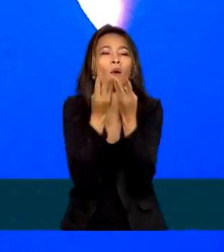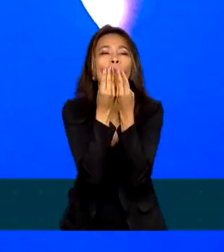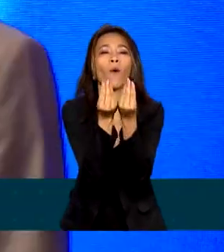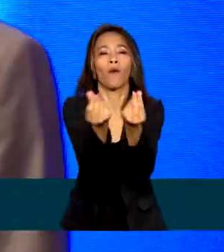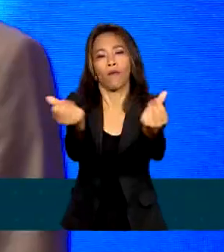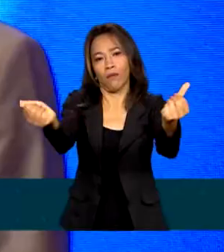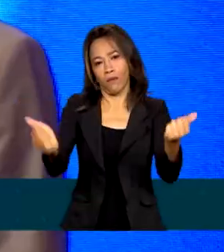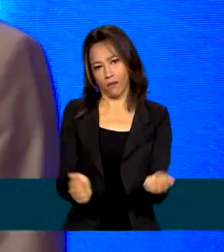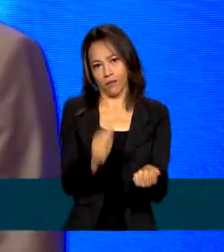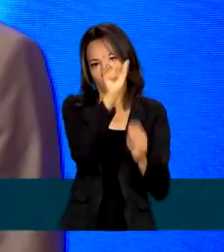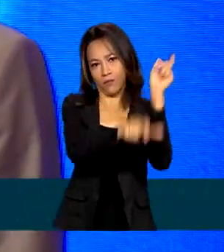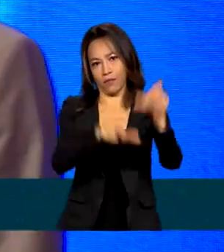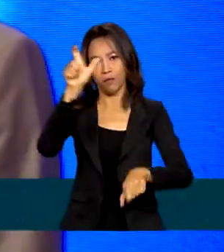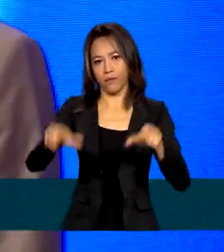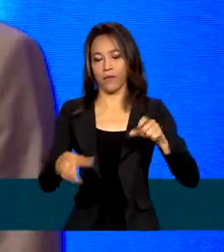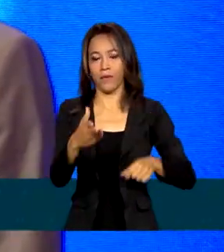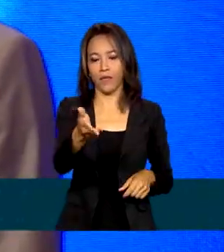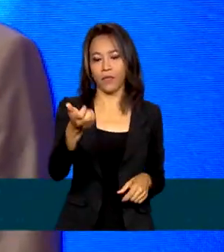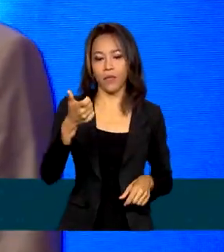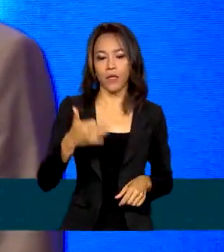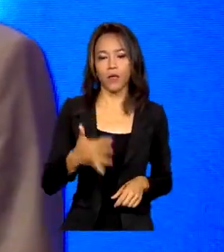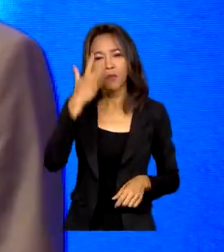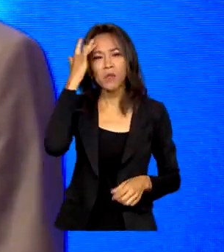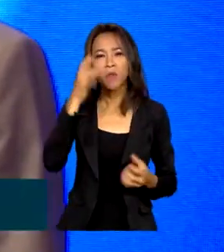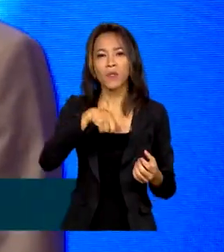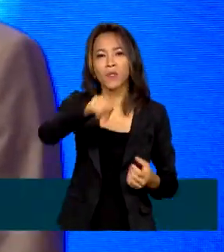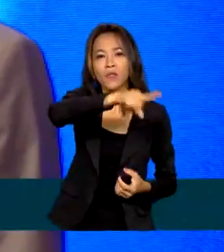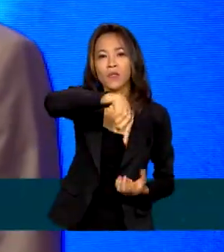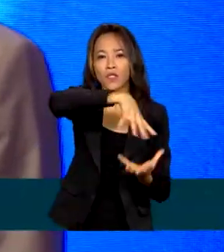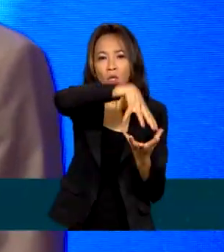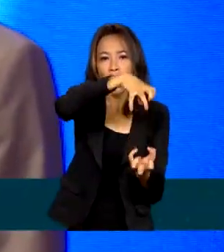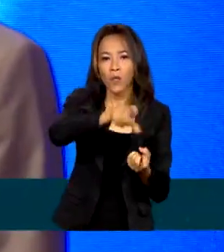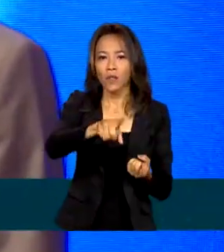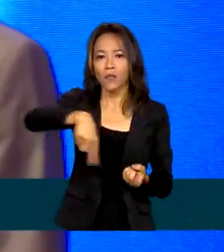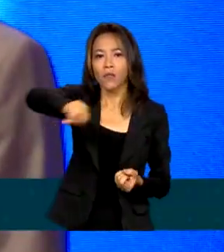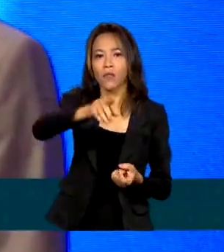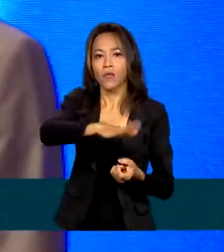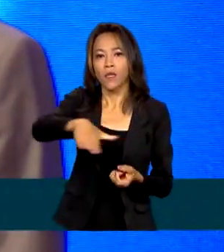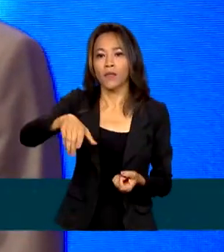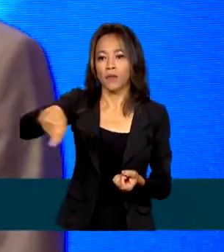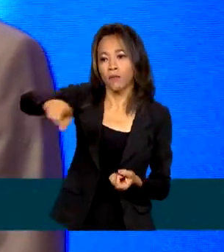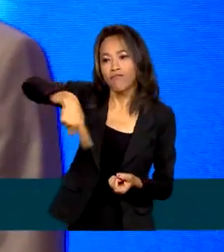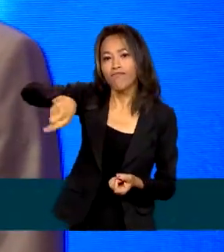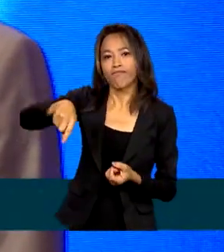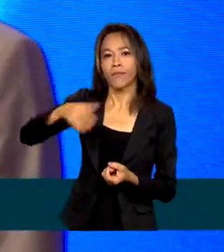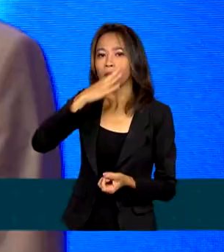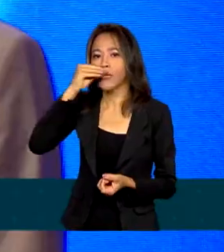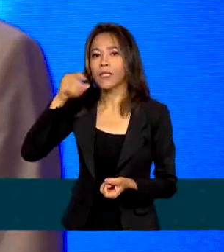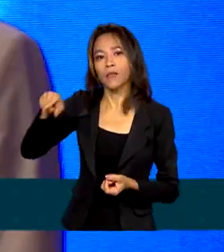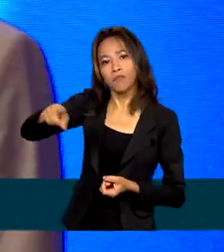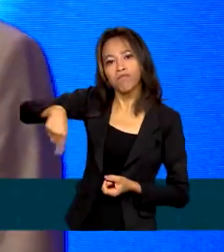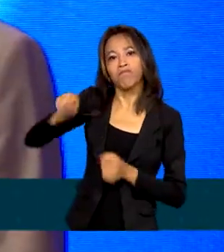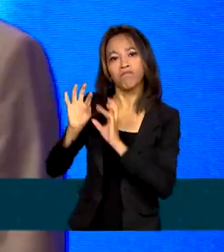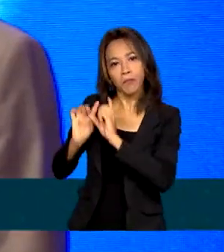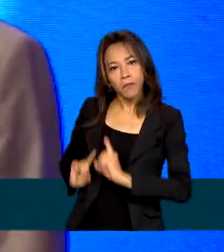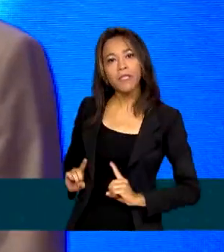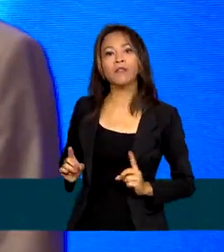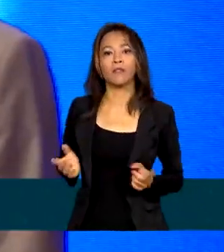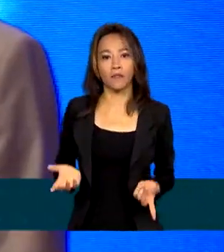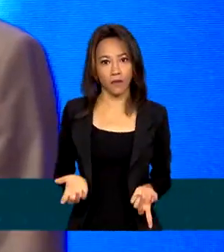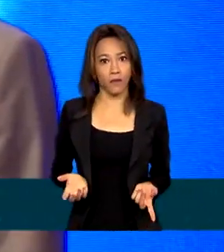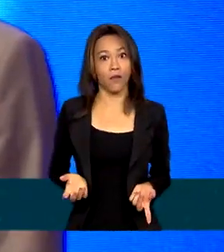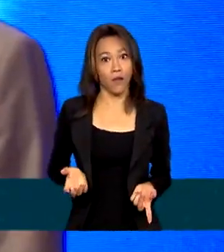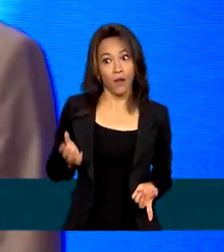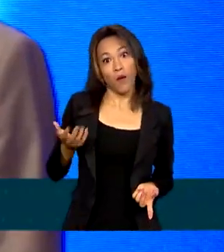cidadão. A está falando de pessoas idosas, de crianças, de adolescentes, de pessoas com deficiência e também de pessoas que têm